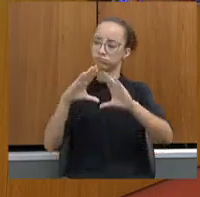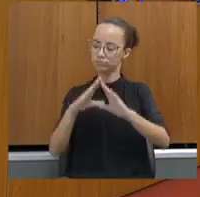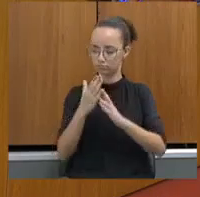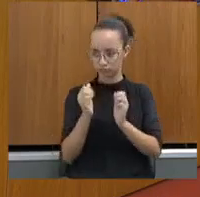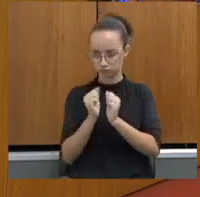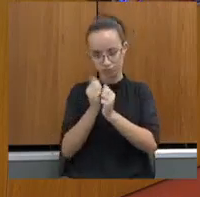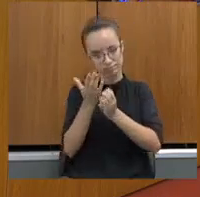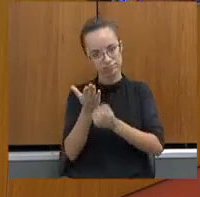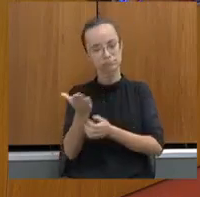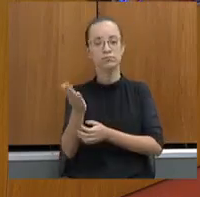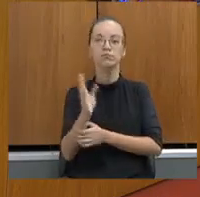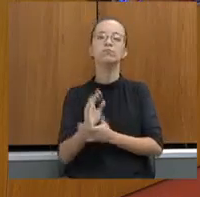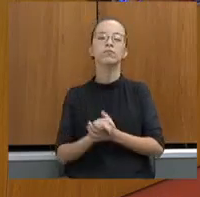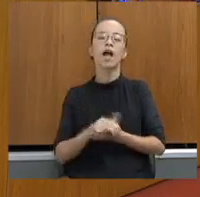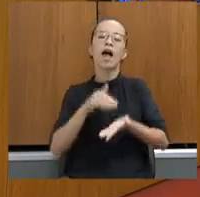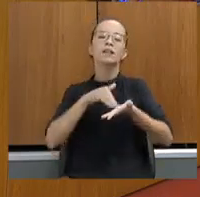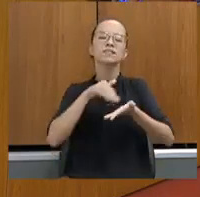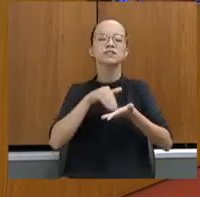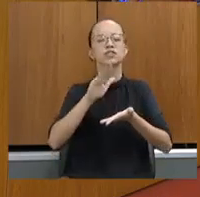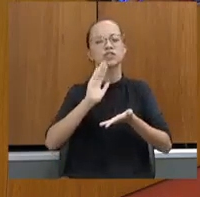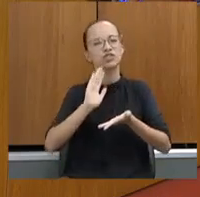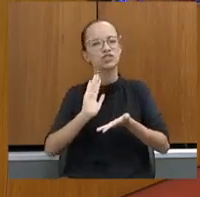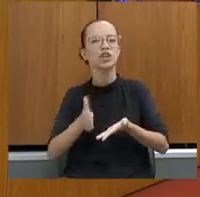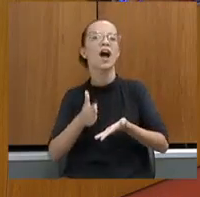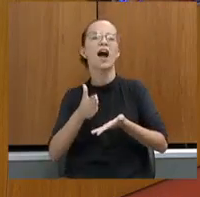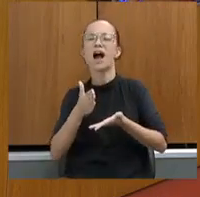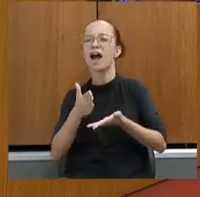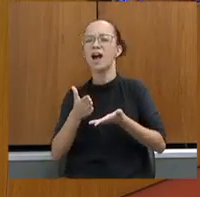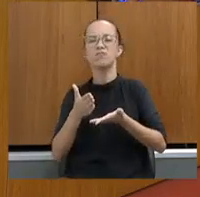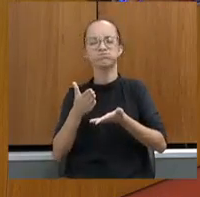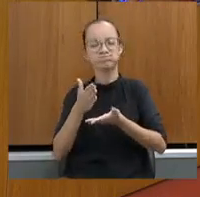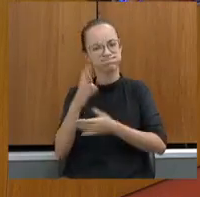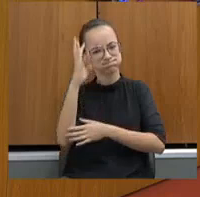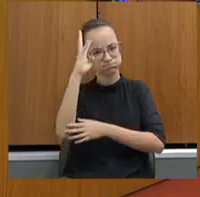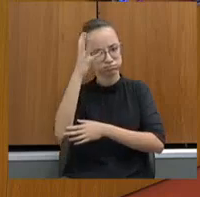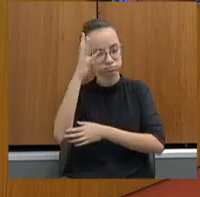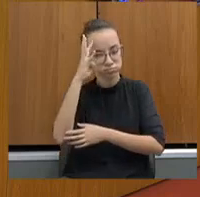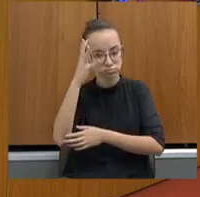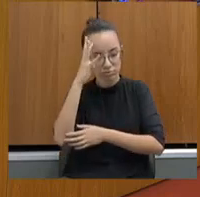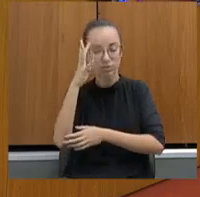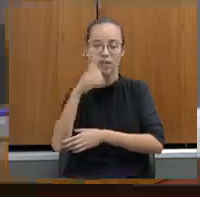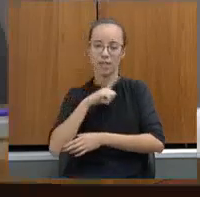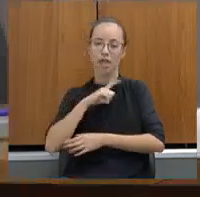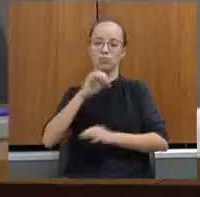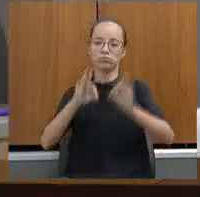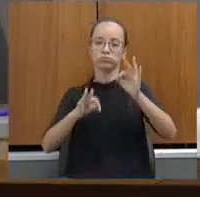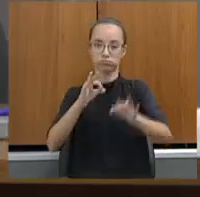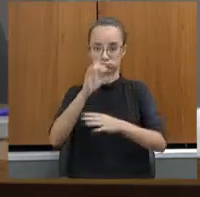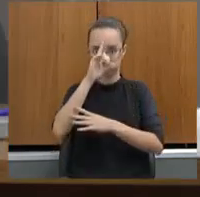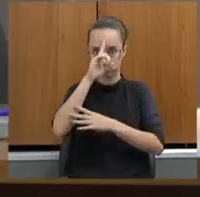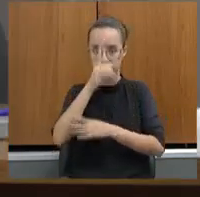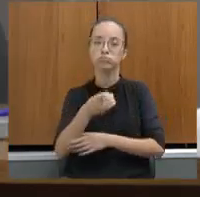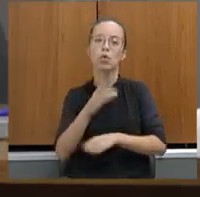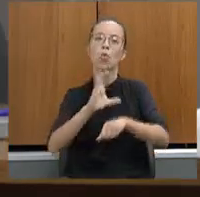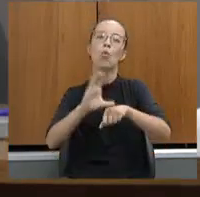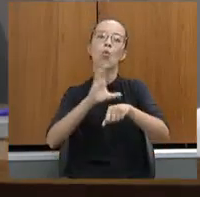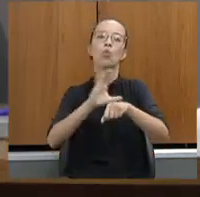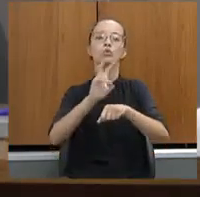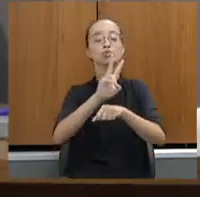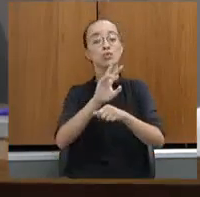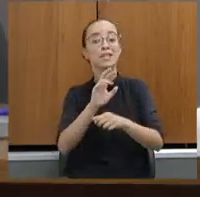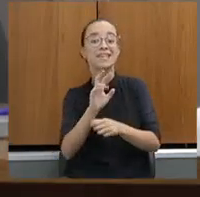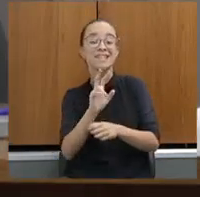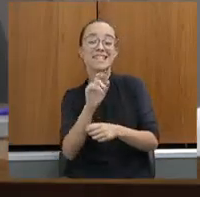E dizer isso, realmente a Secretaria já interpôs o recurso necessário, houve uma decisão judicial, nosso curso de formação teria início em